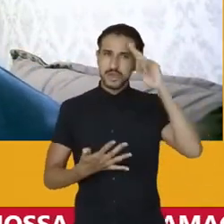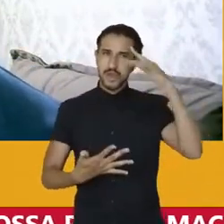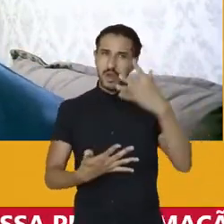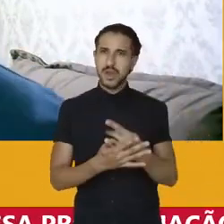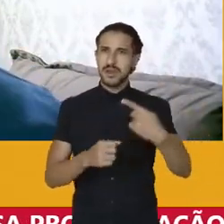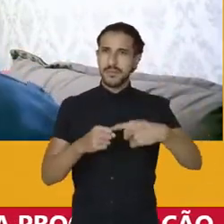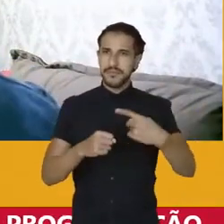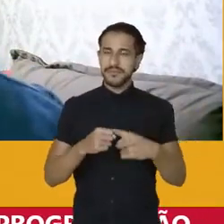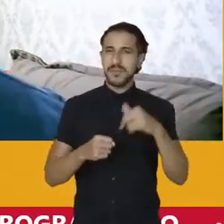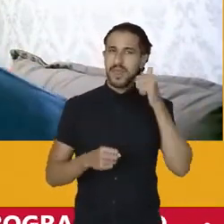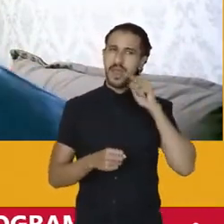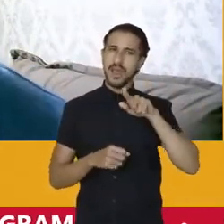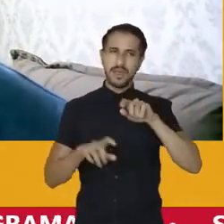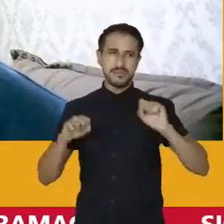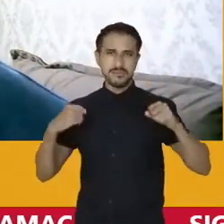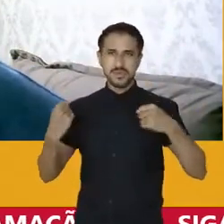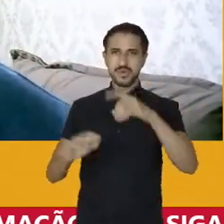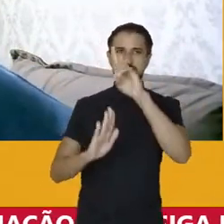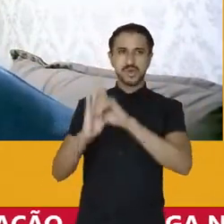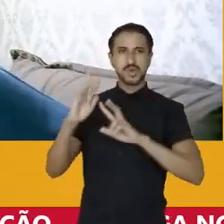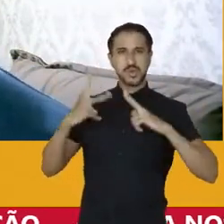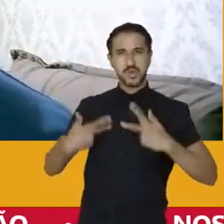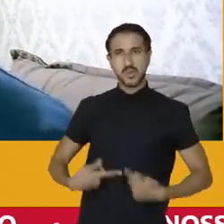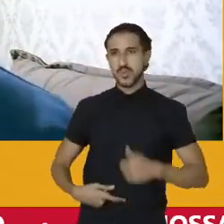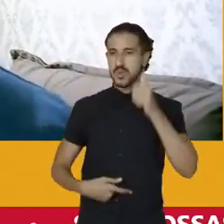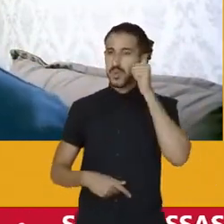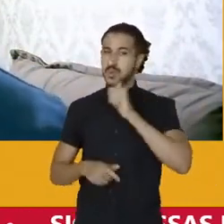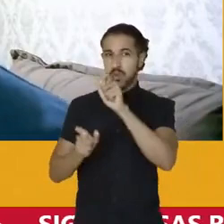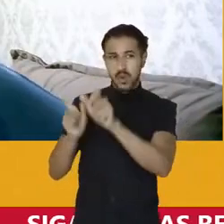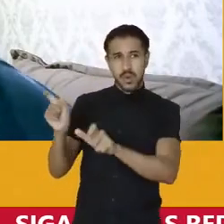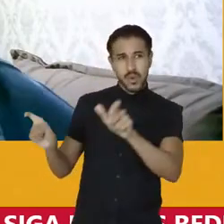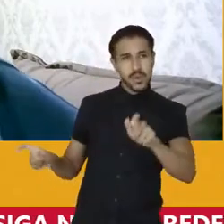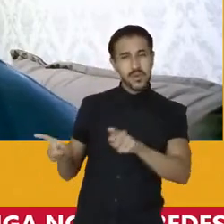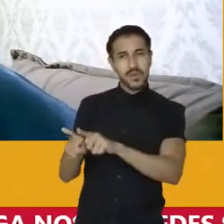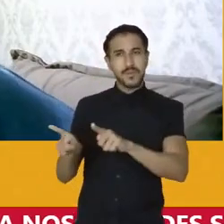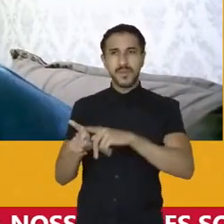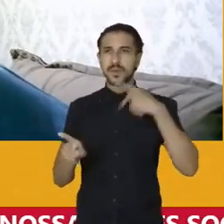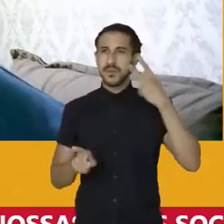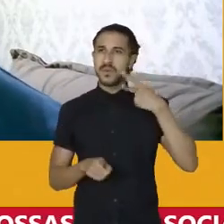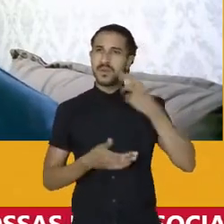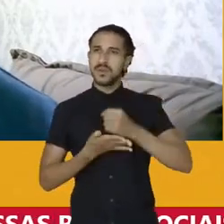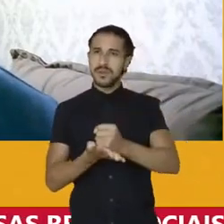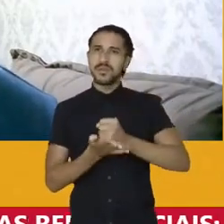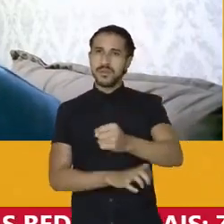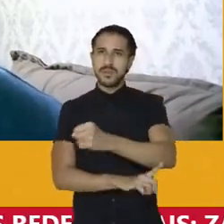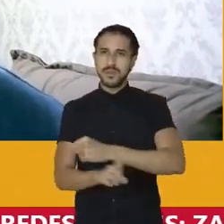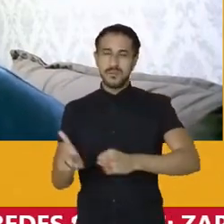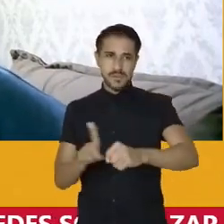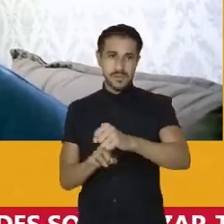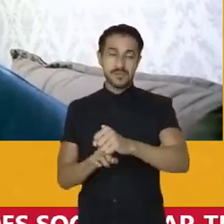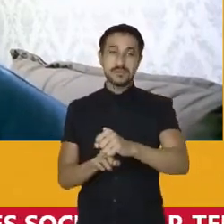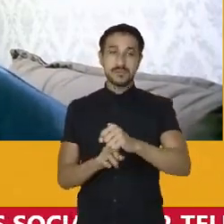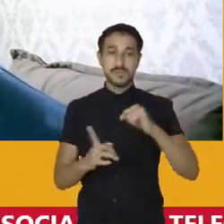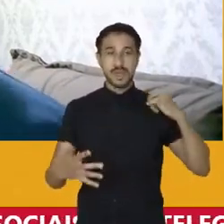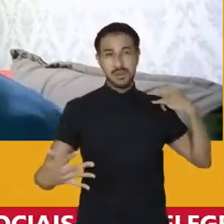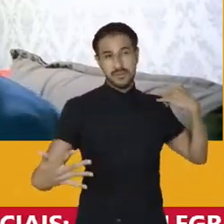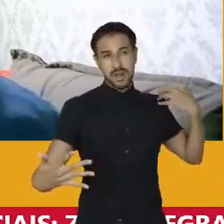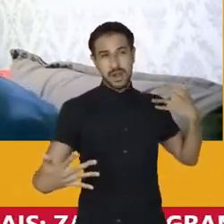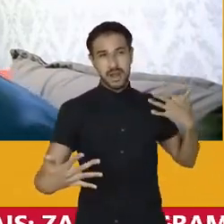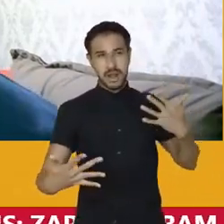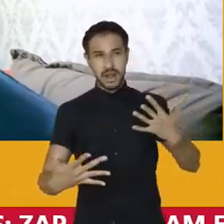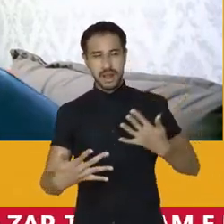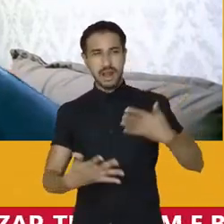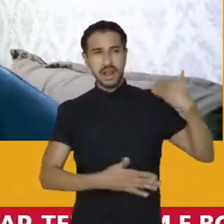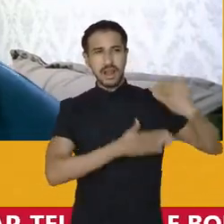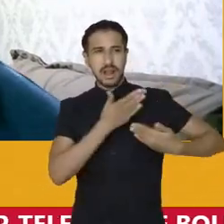cidade, é defensora dos direitos humanos, das mulheres e da política e assistência social. Ao longo da